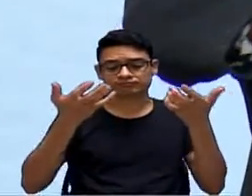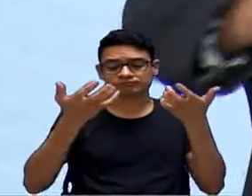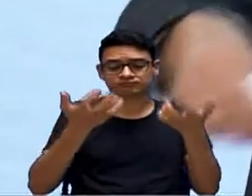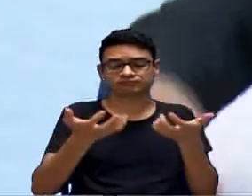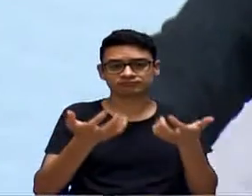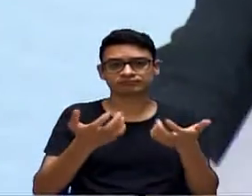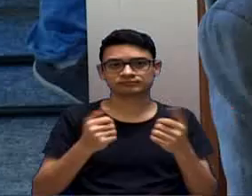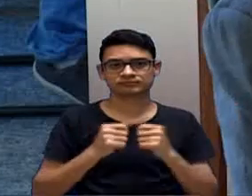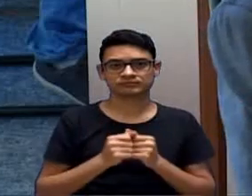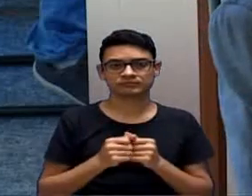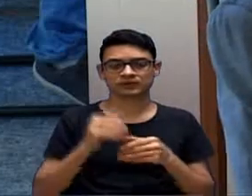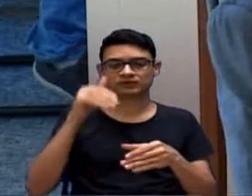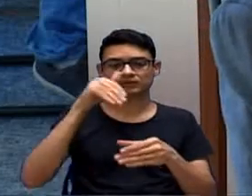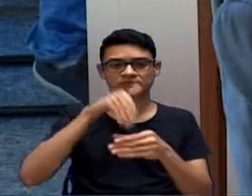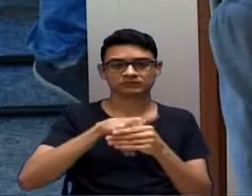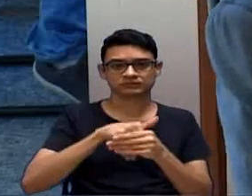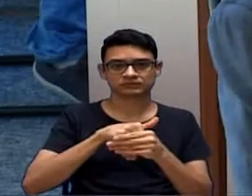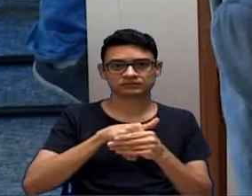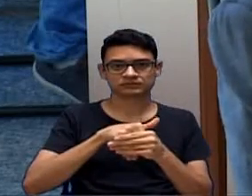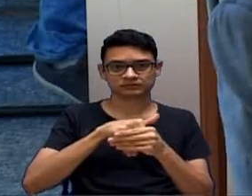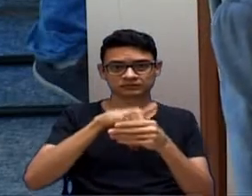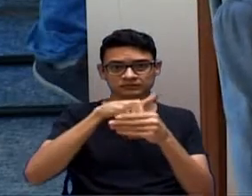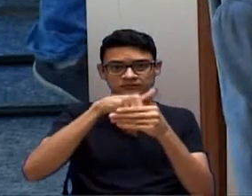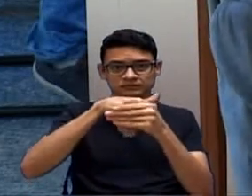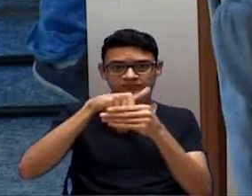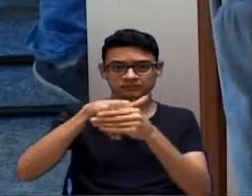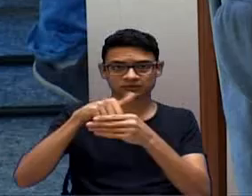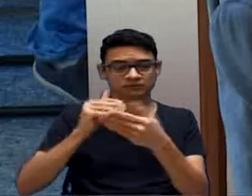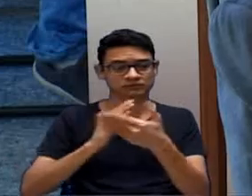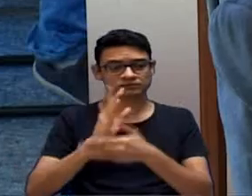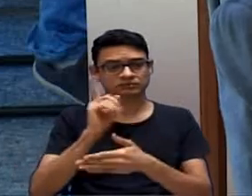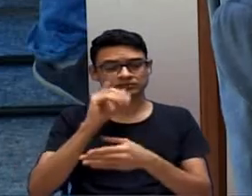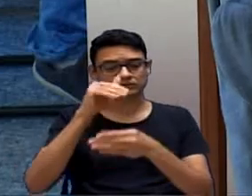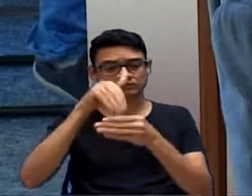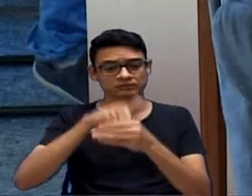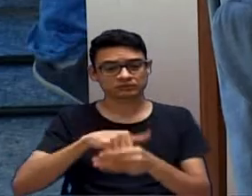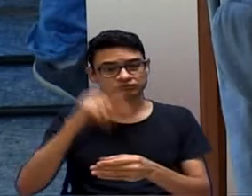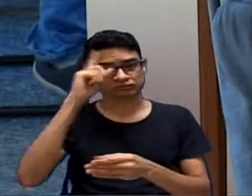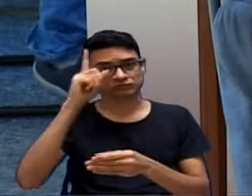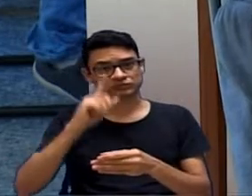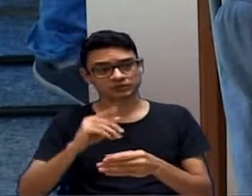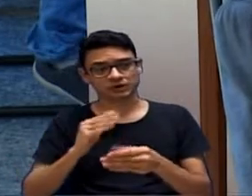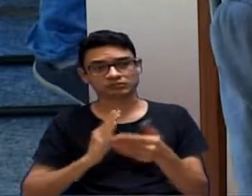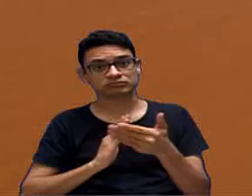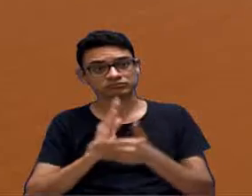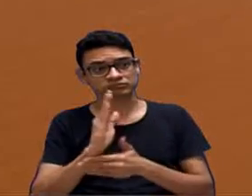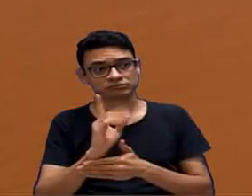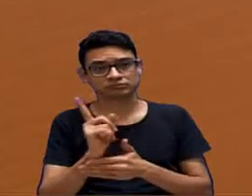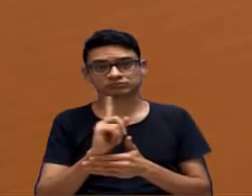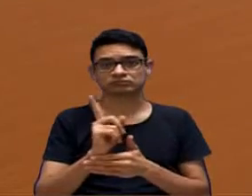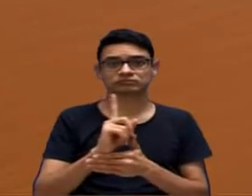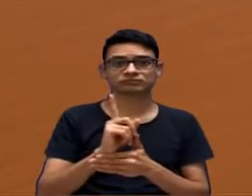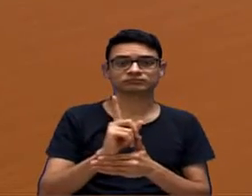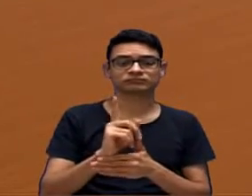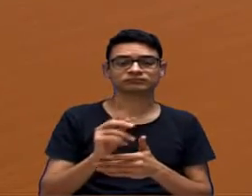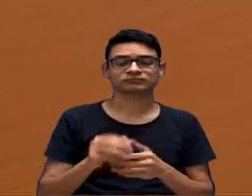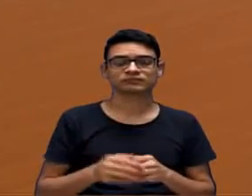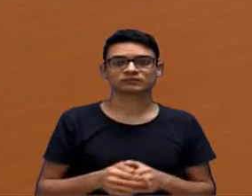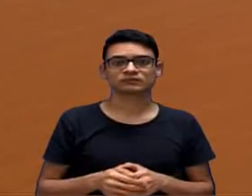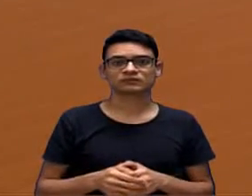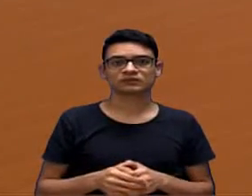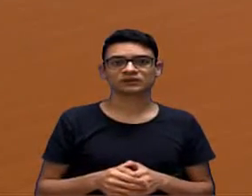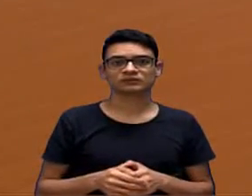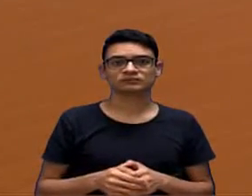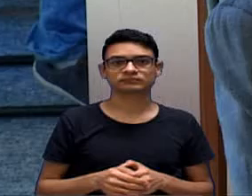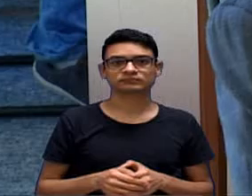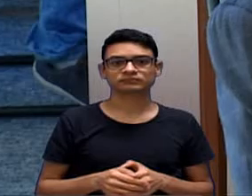tantas vezes. aprovação, não, quer dizer, votação, porque, não sabemos, você vai ser aprovado. Então, vossa excelência, tira o